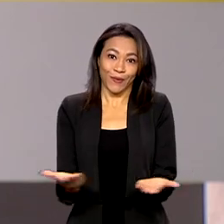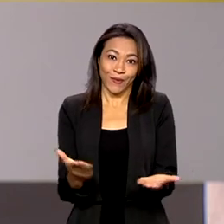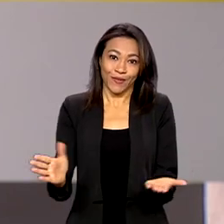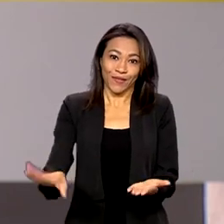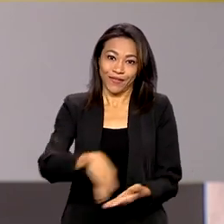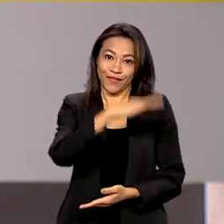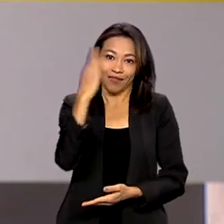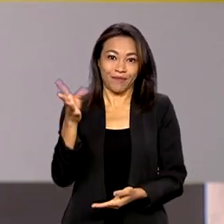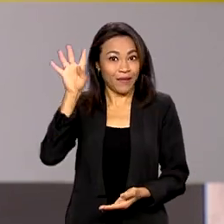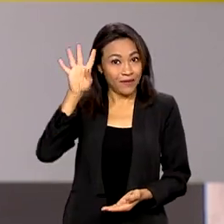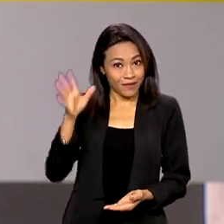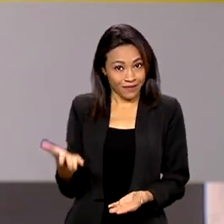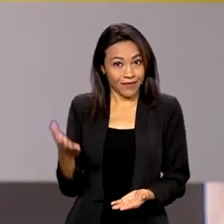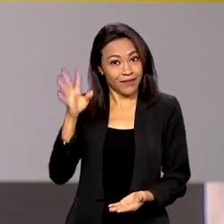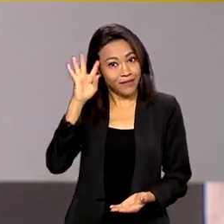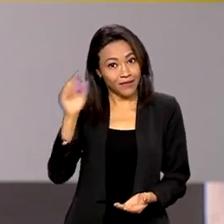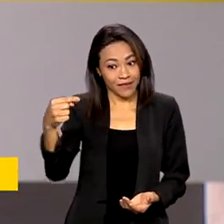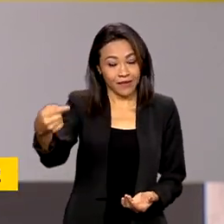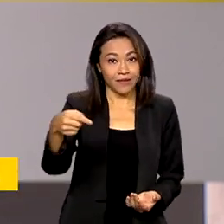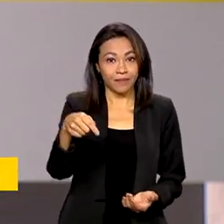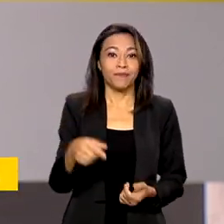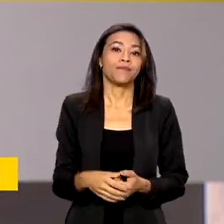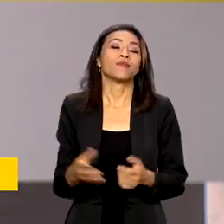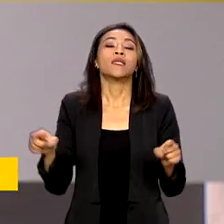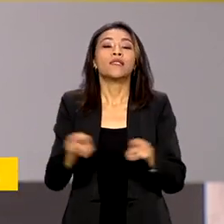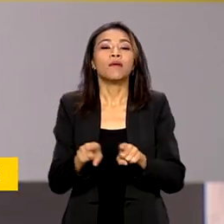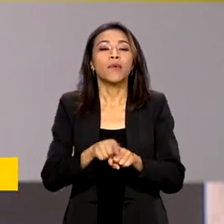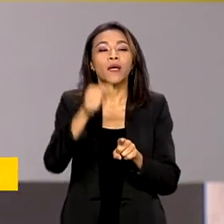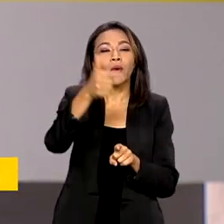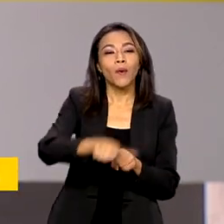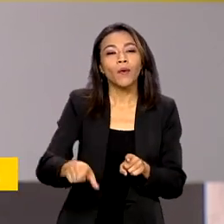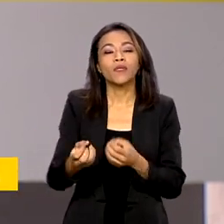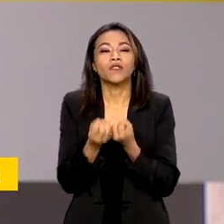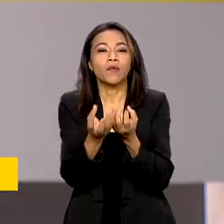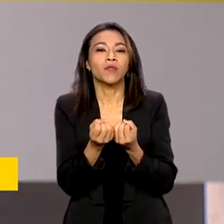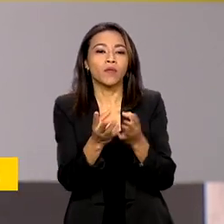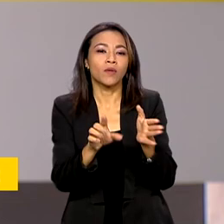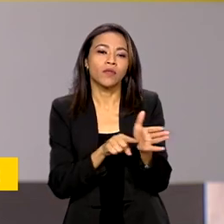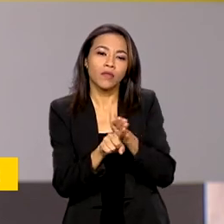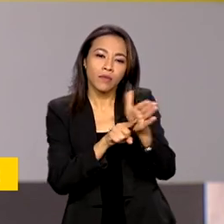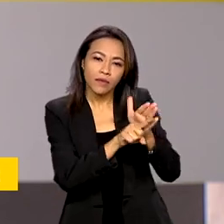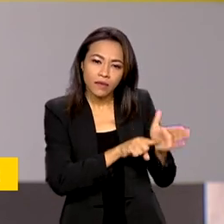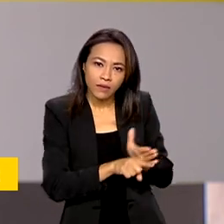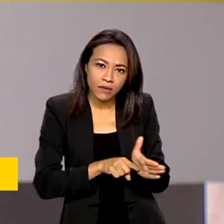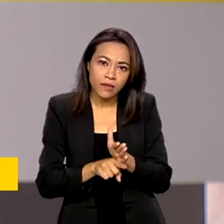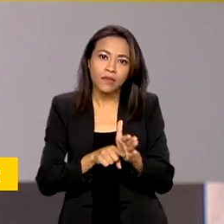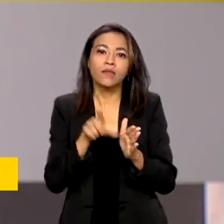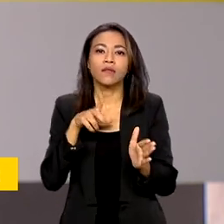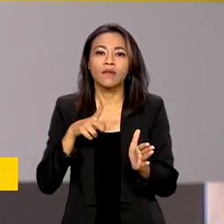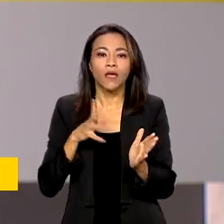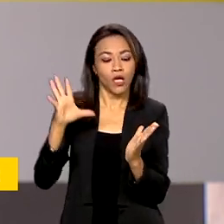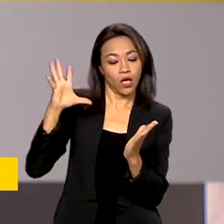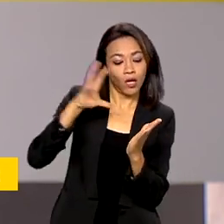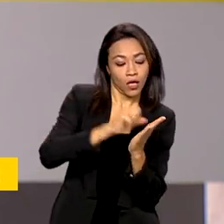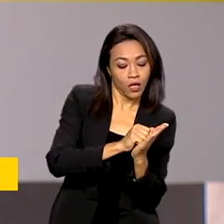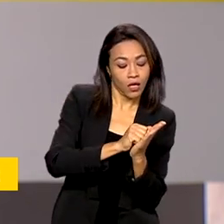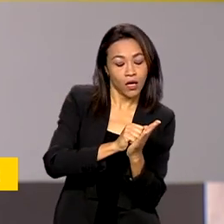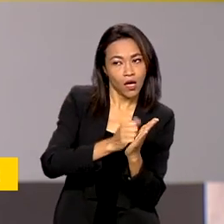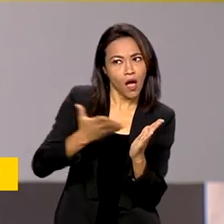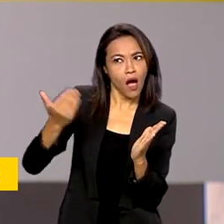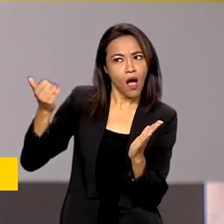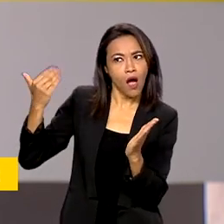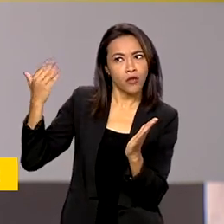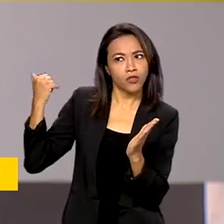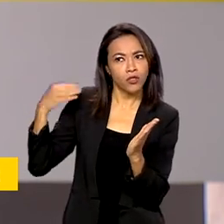O aplicativo que disponibiliza dados estatísticos sobre segurança pública passou a incluir ocorrências que antes não eram